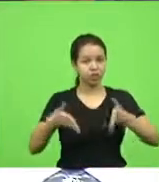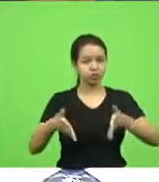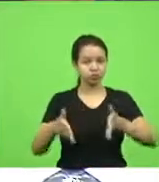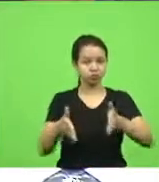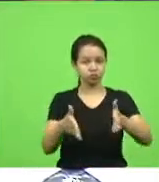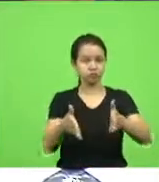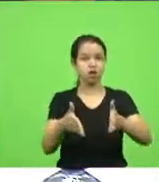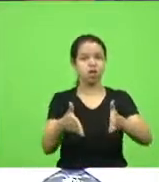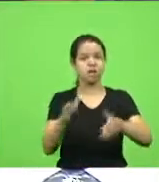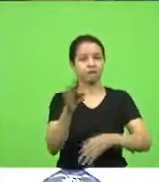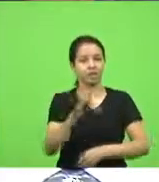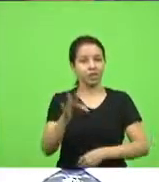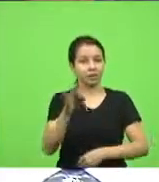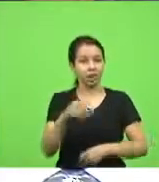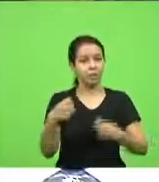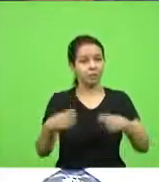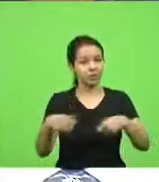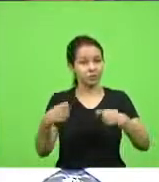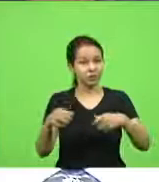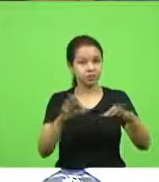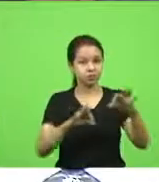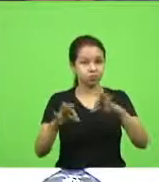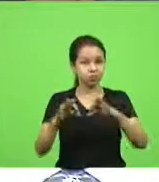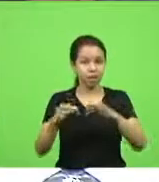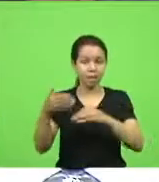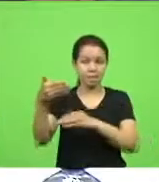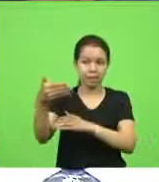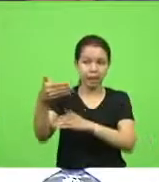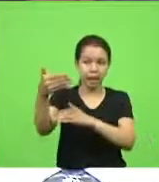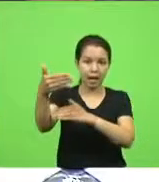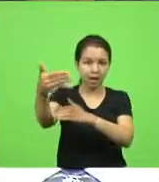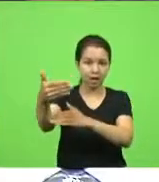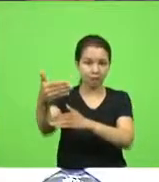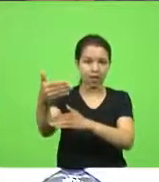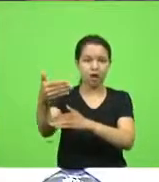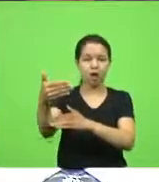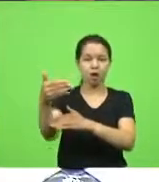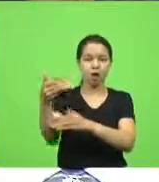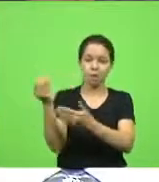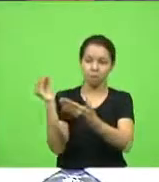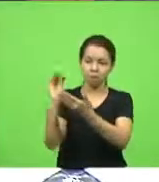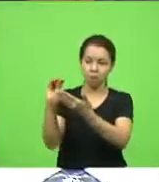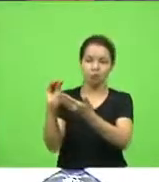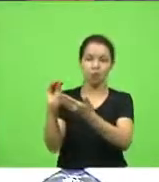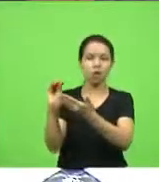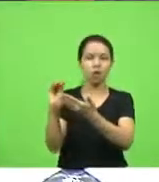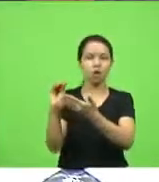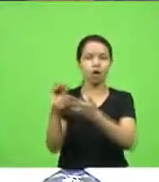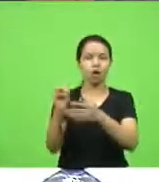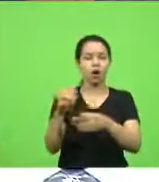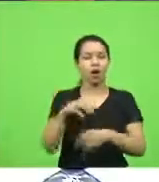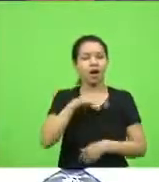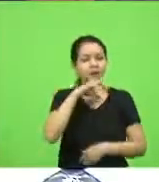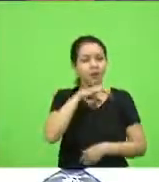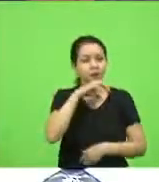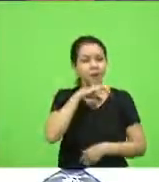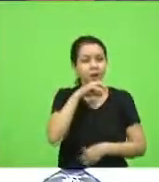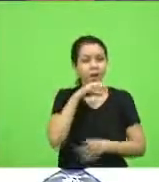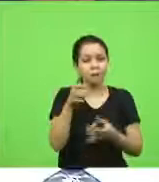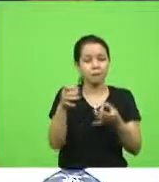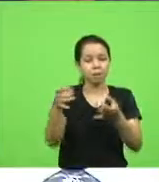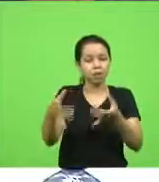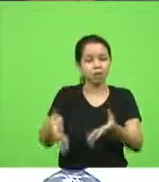placas apresentando que abandonar animais ao longo das vias, nós temos